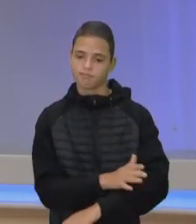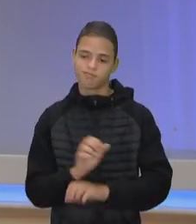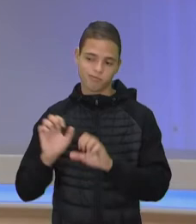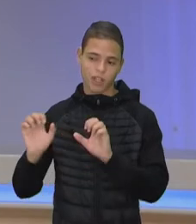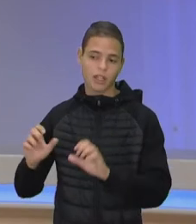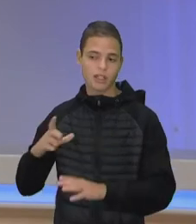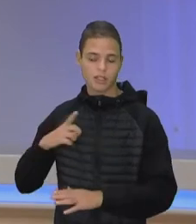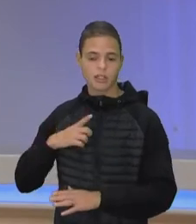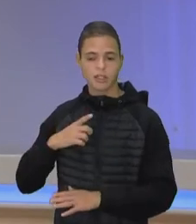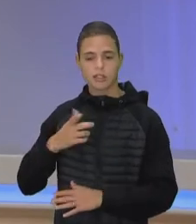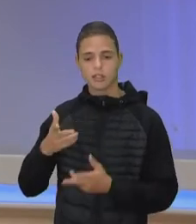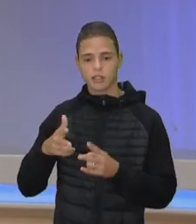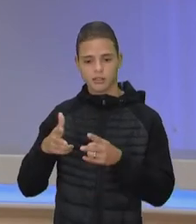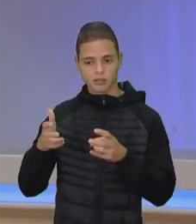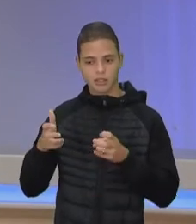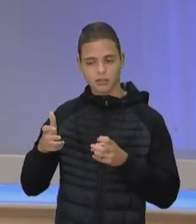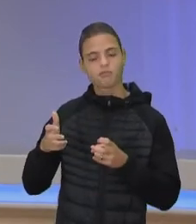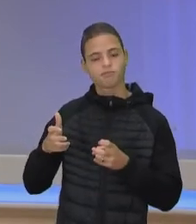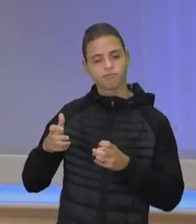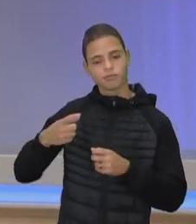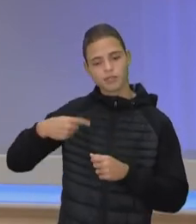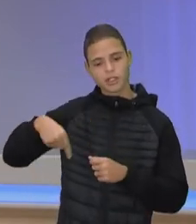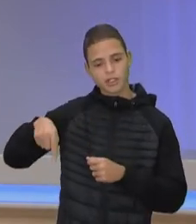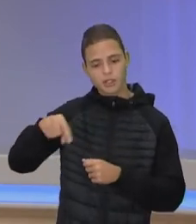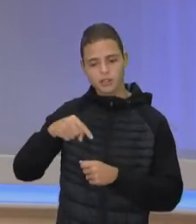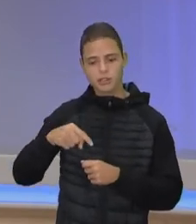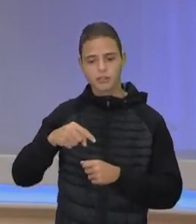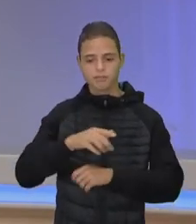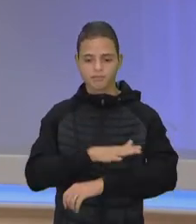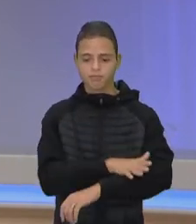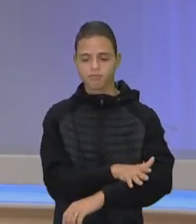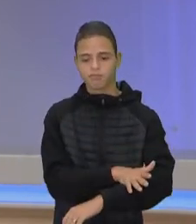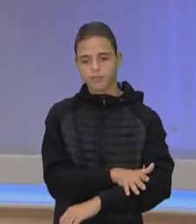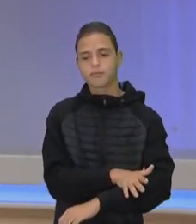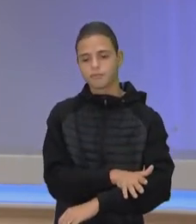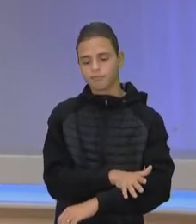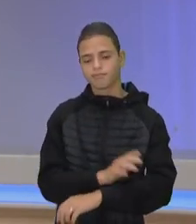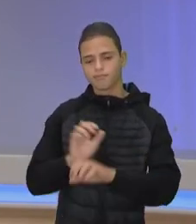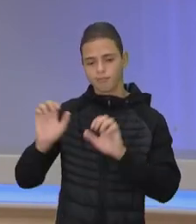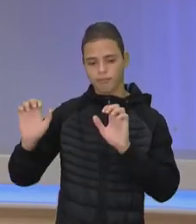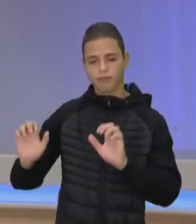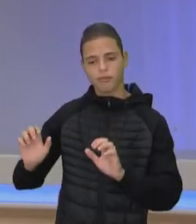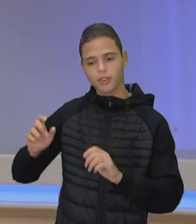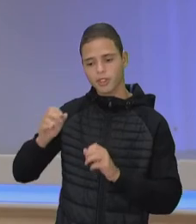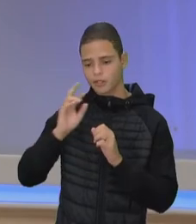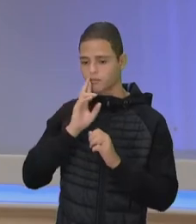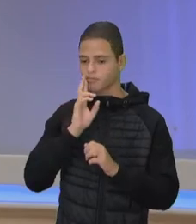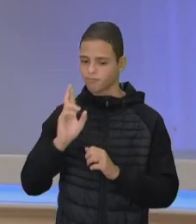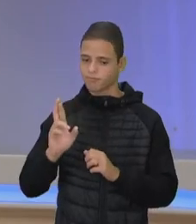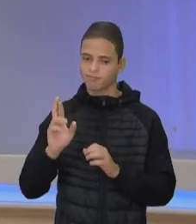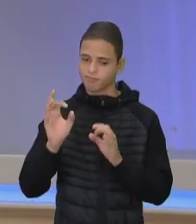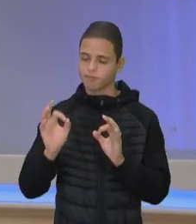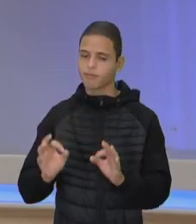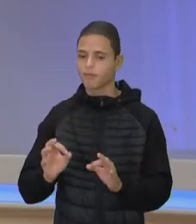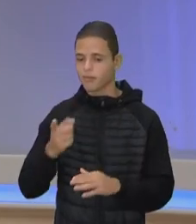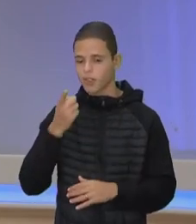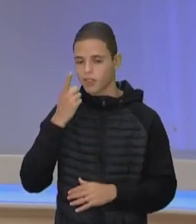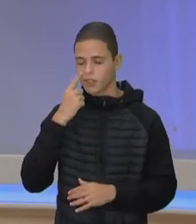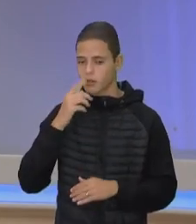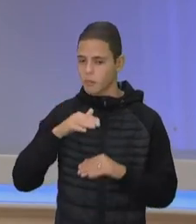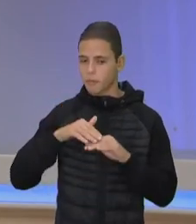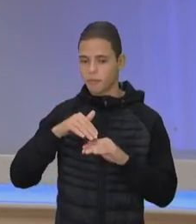isso que nós falamos do racismo estrutural porque ele responde bem a essa indagação, tá certo? Agora, vamos ver mais